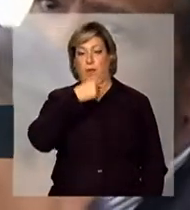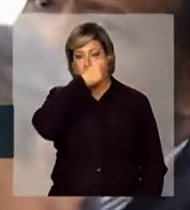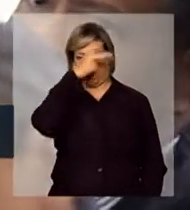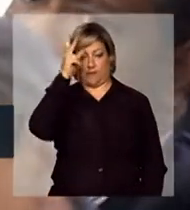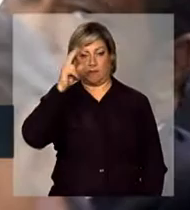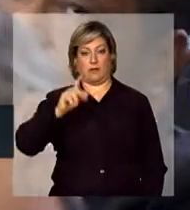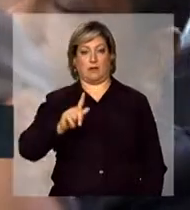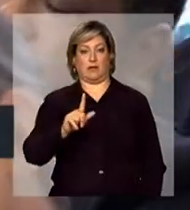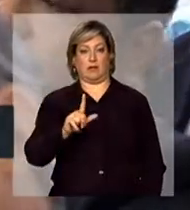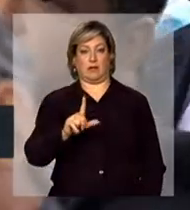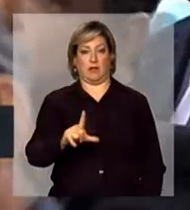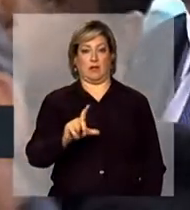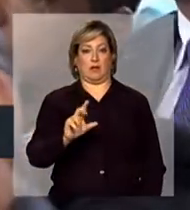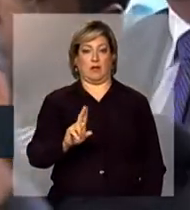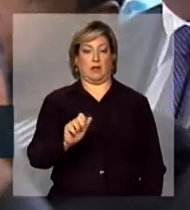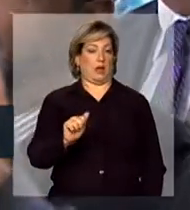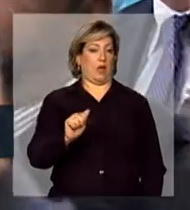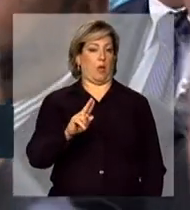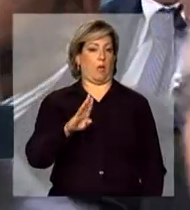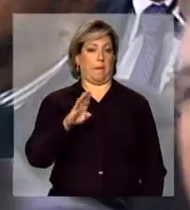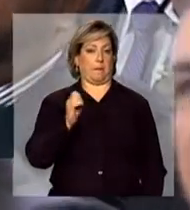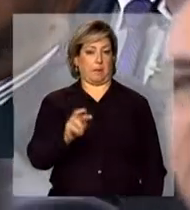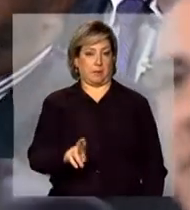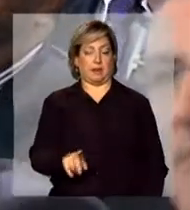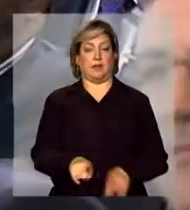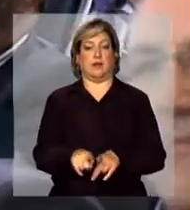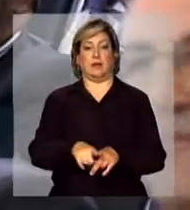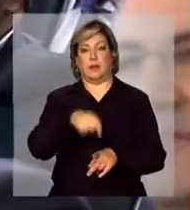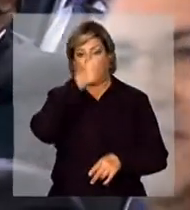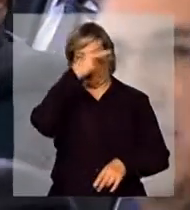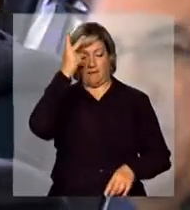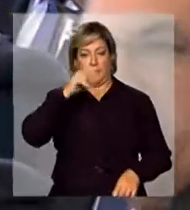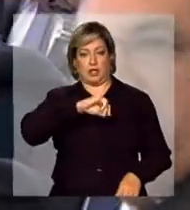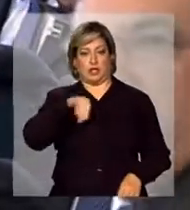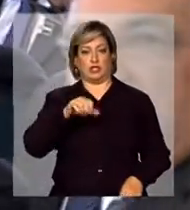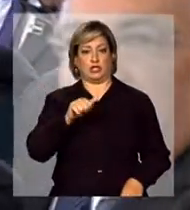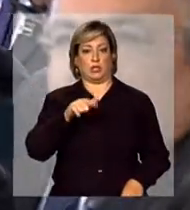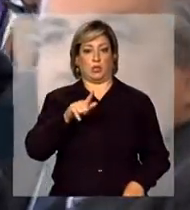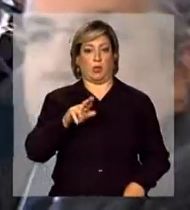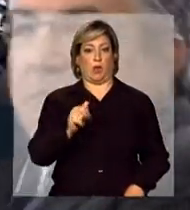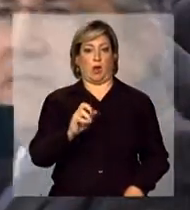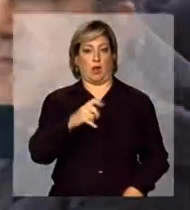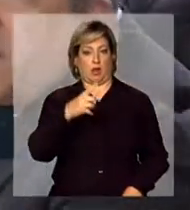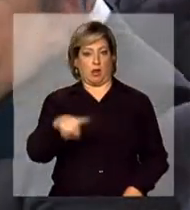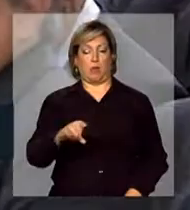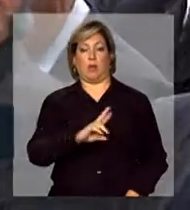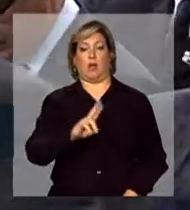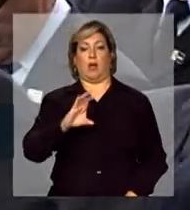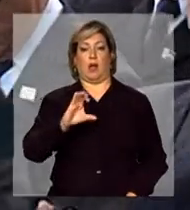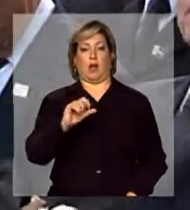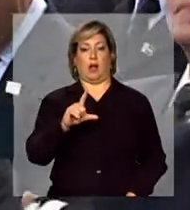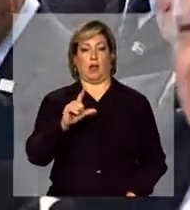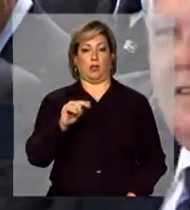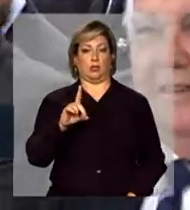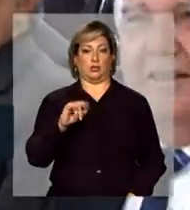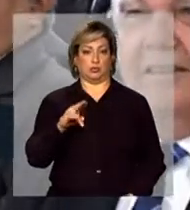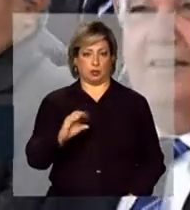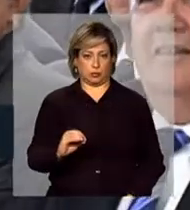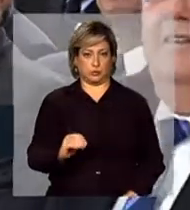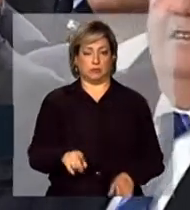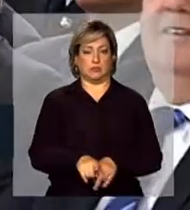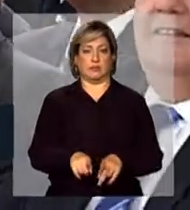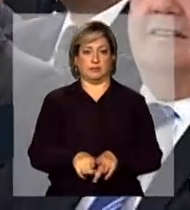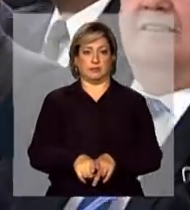Gláuber Goulart Lima. Prefeito de Jaguarão, Cláudio Martins. Queria dirigir um